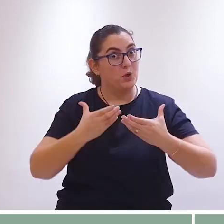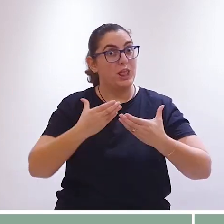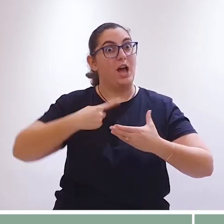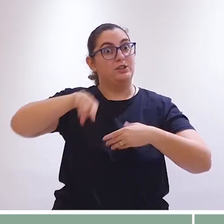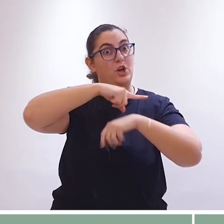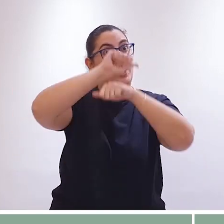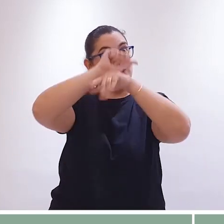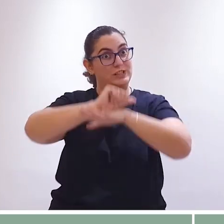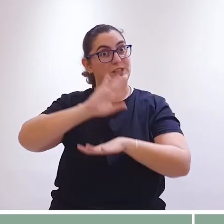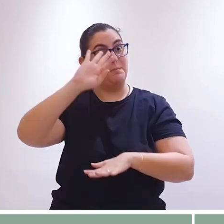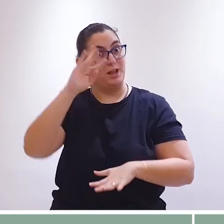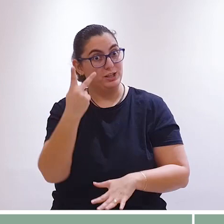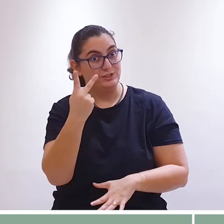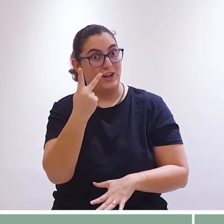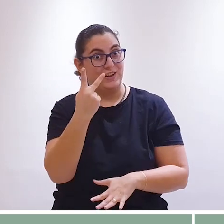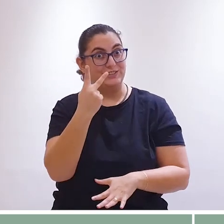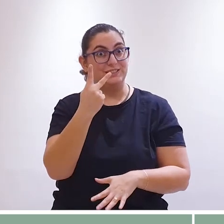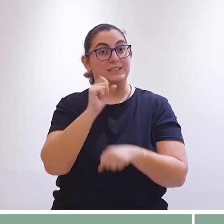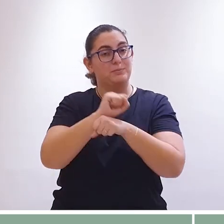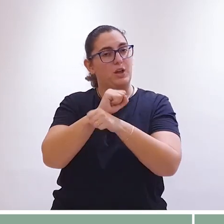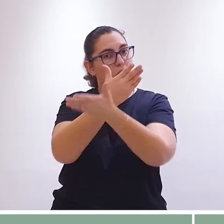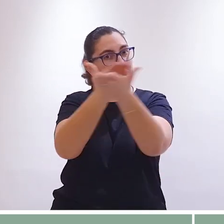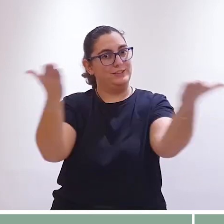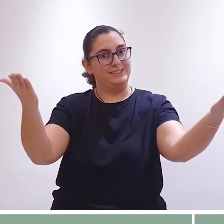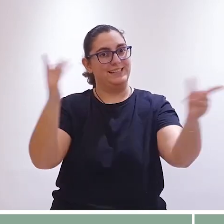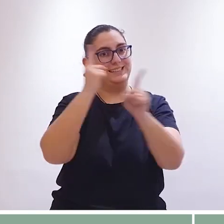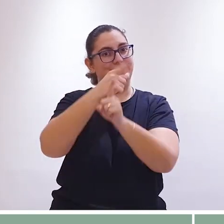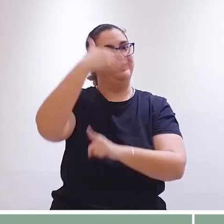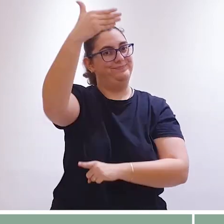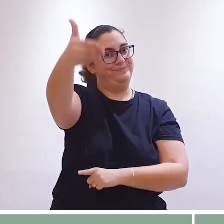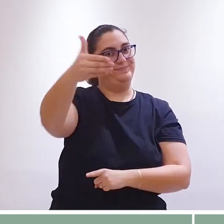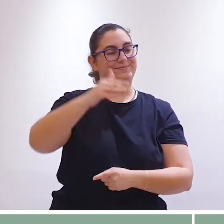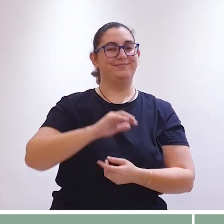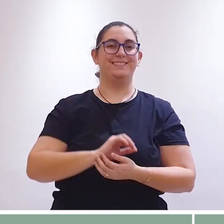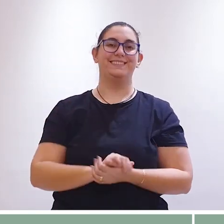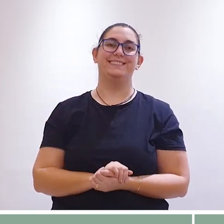comunidades de nossa arquidiocese. Eu espero vocês. Até lá!